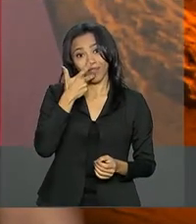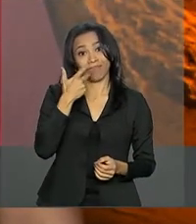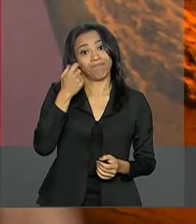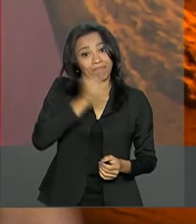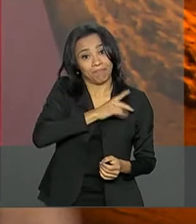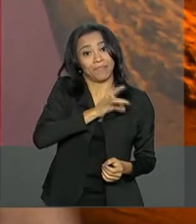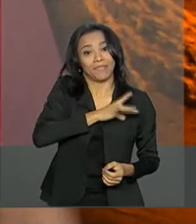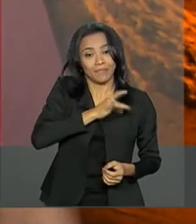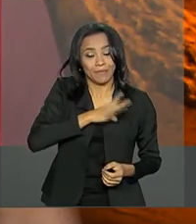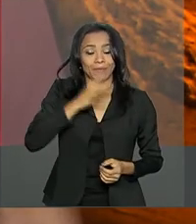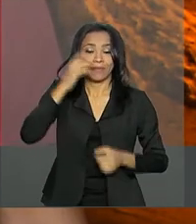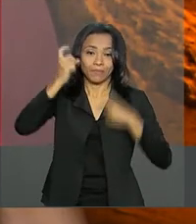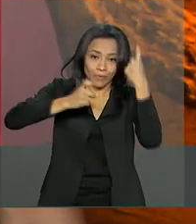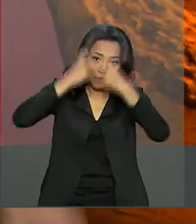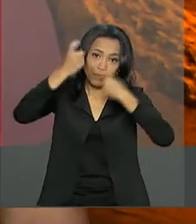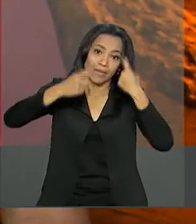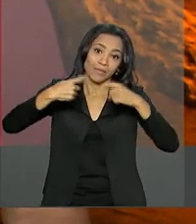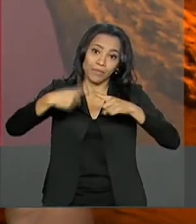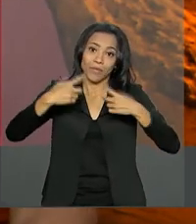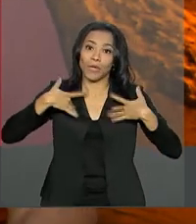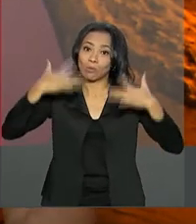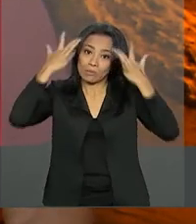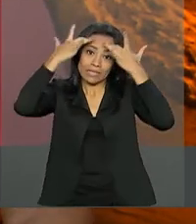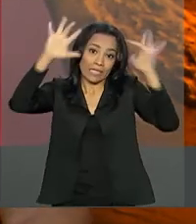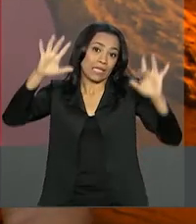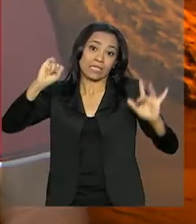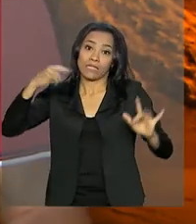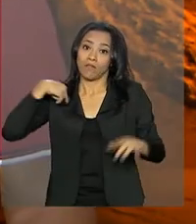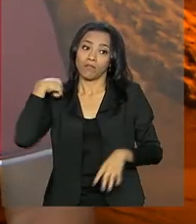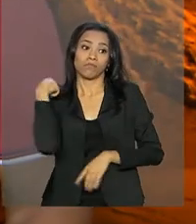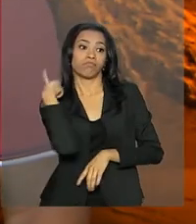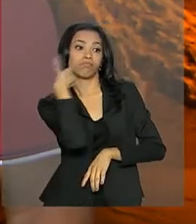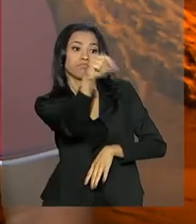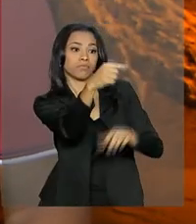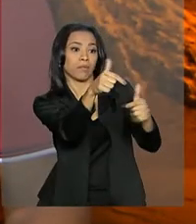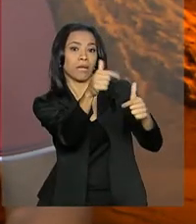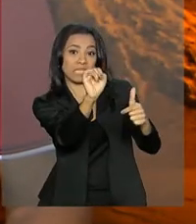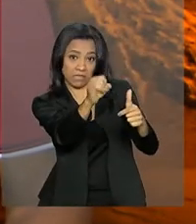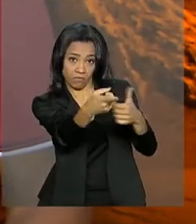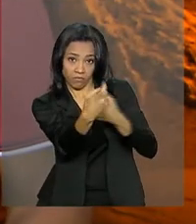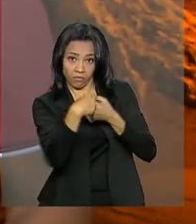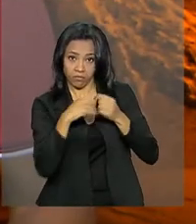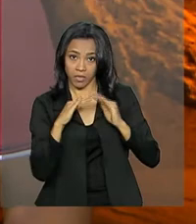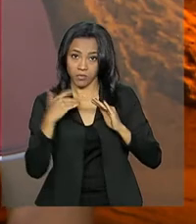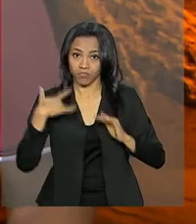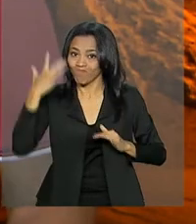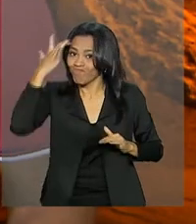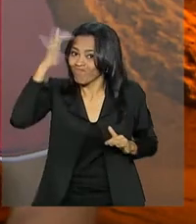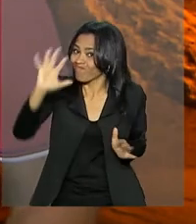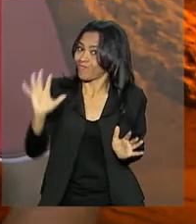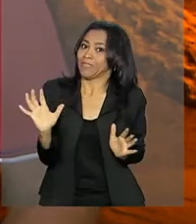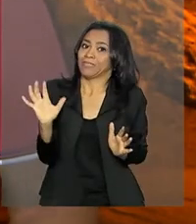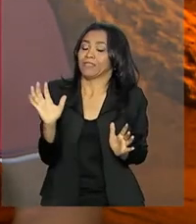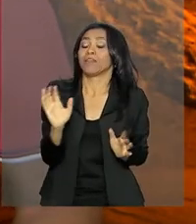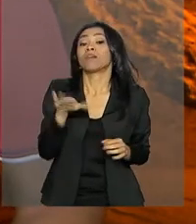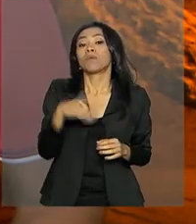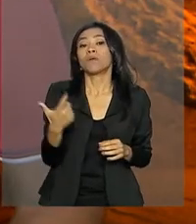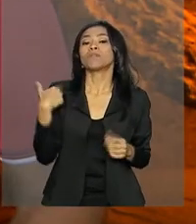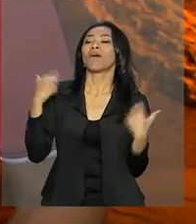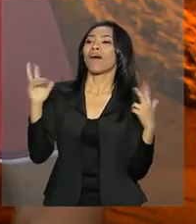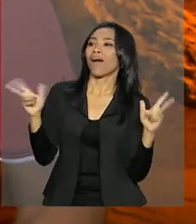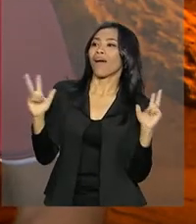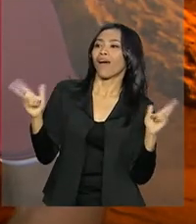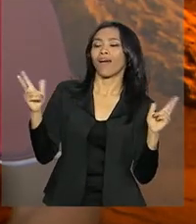porque eu não sei se quando eu saio para trabalhar eu volto para casa. Ou pior de tudo, quando eu estou no lazer